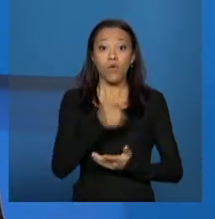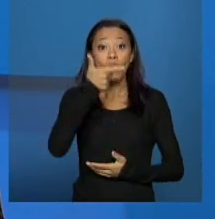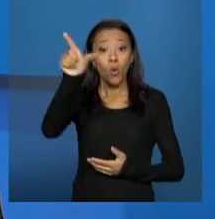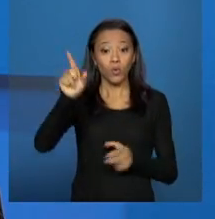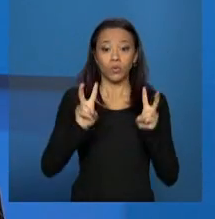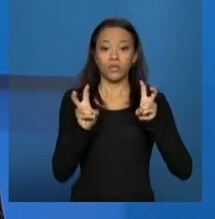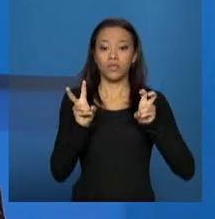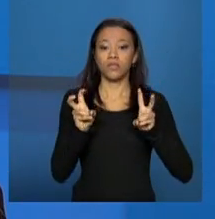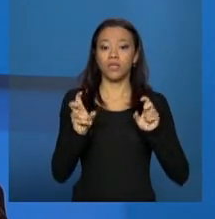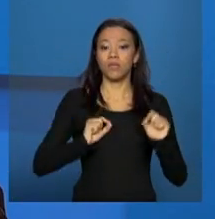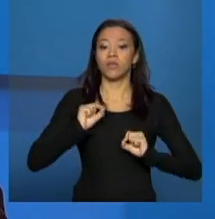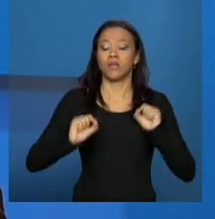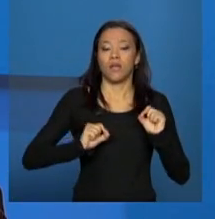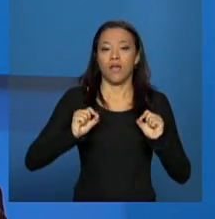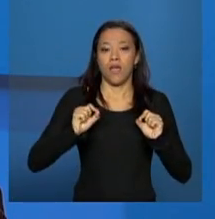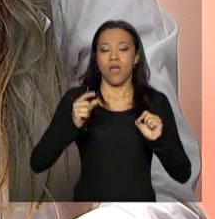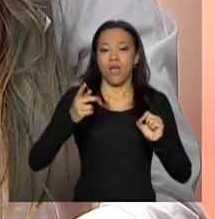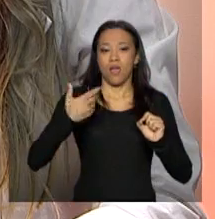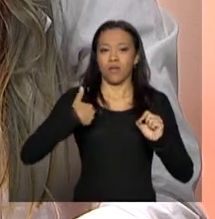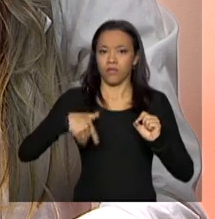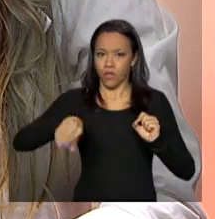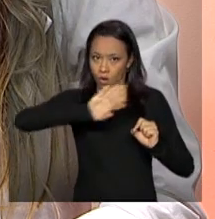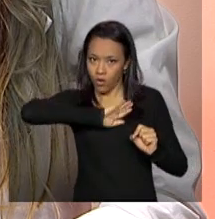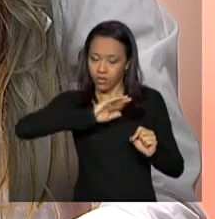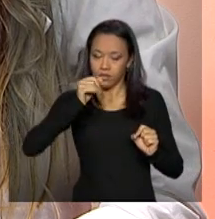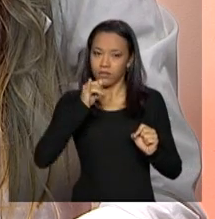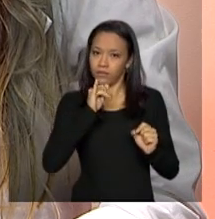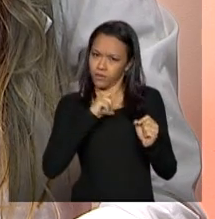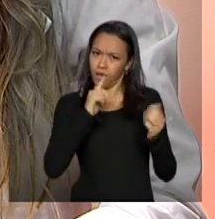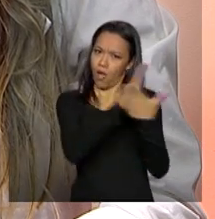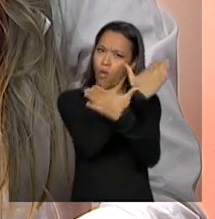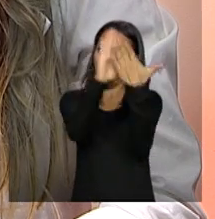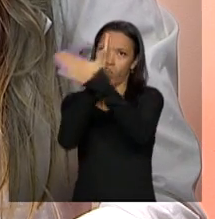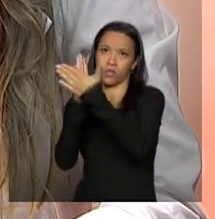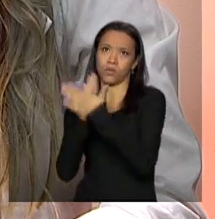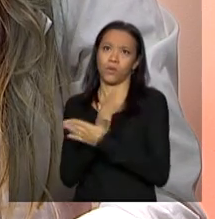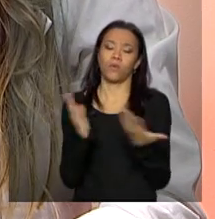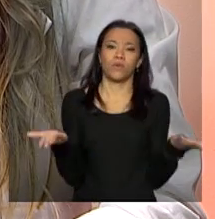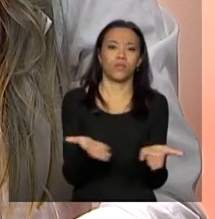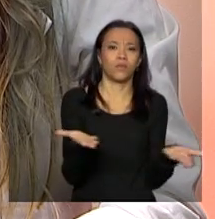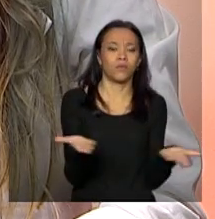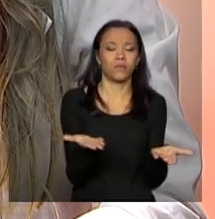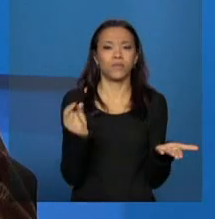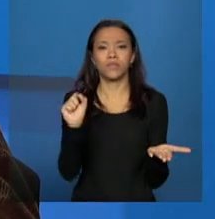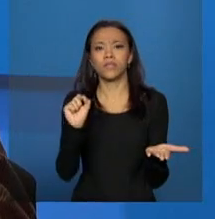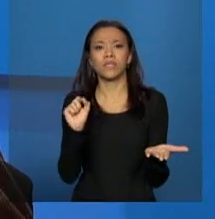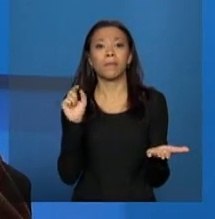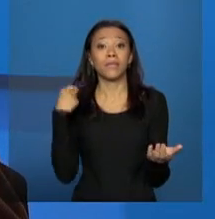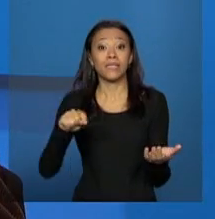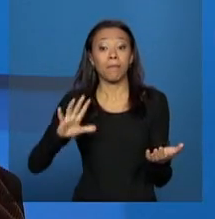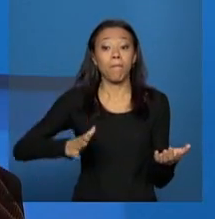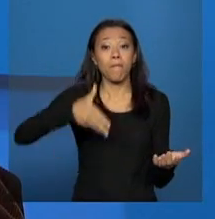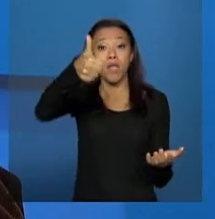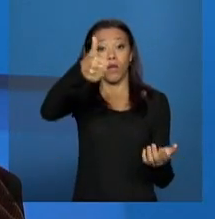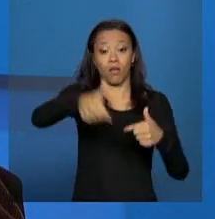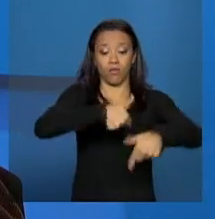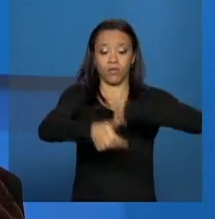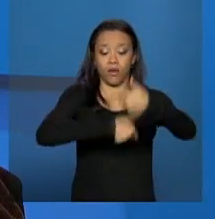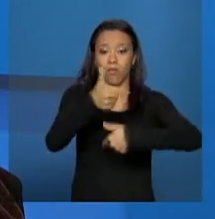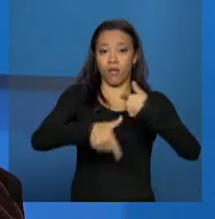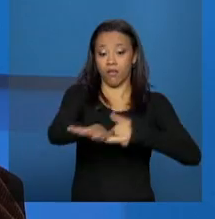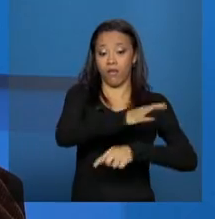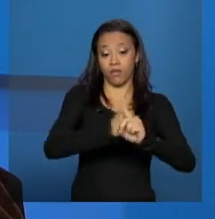potencializar a nossa rede. Acho que, de repente, tem algumas coisas que a pode estar hoje verificando a melhoria dessa rede que nós temos hoje, nossos